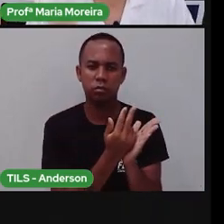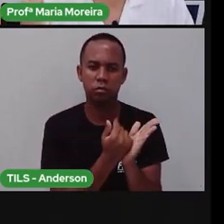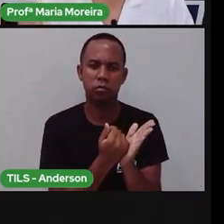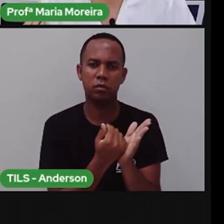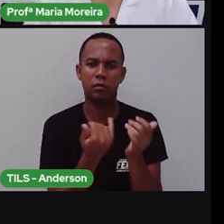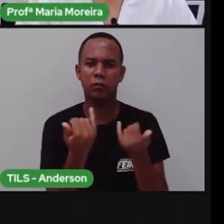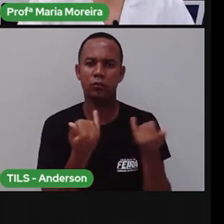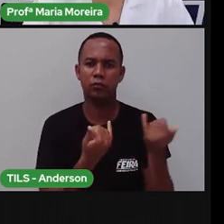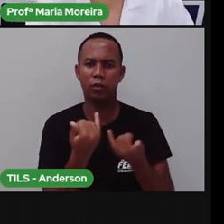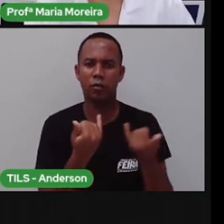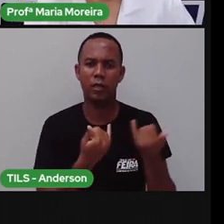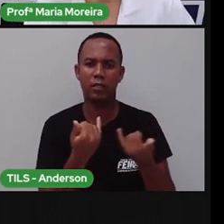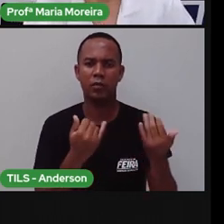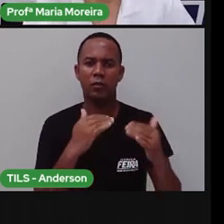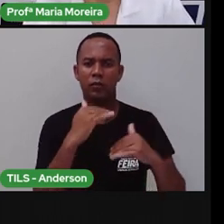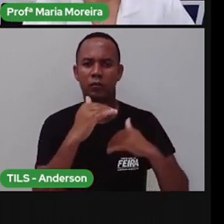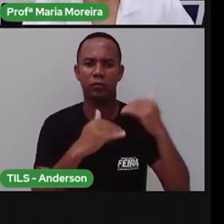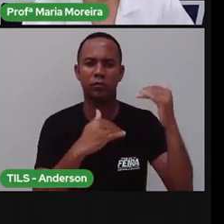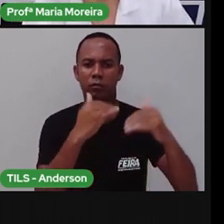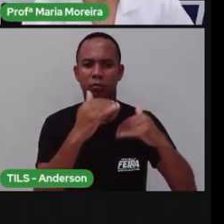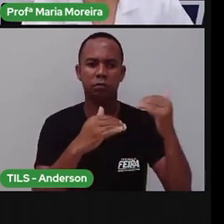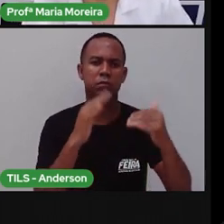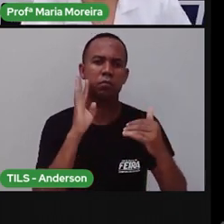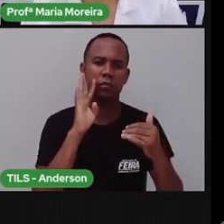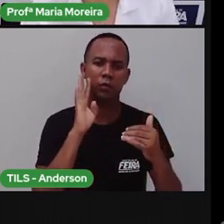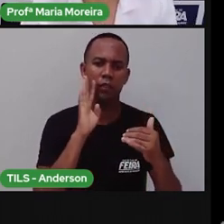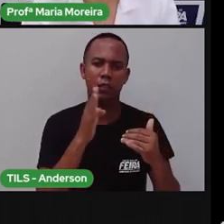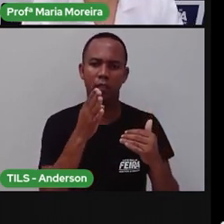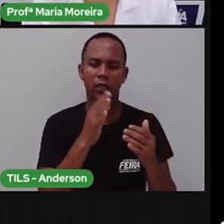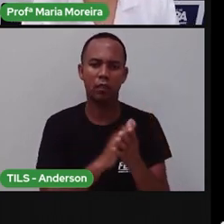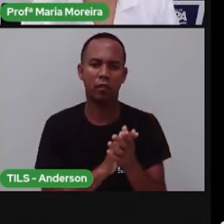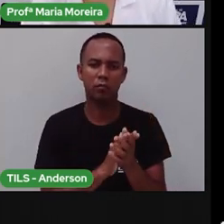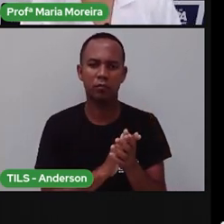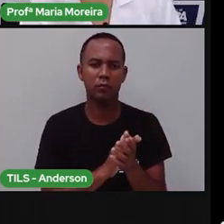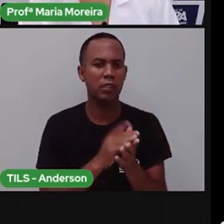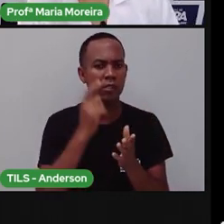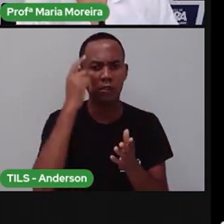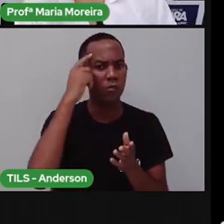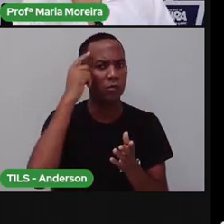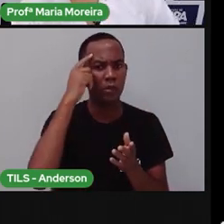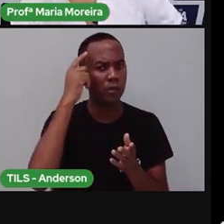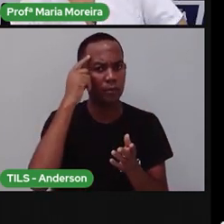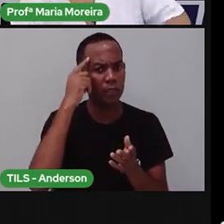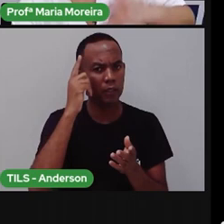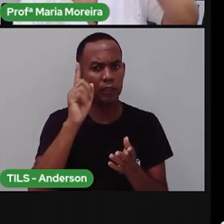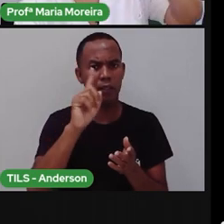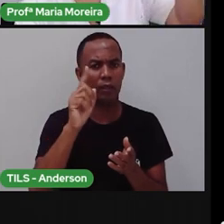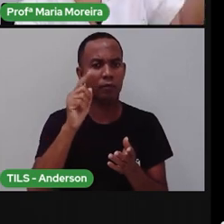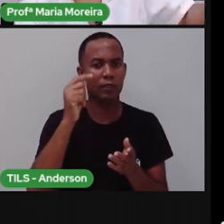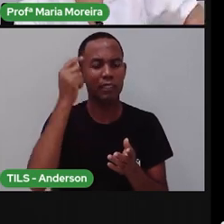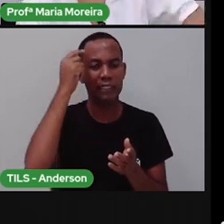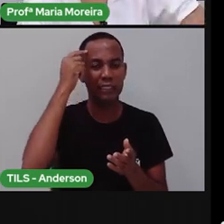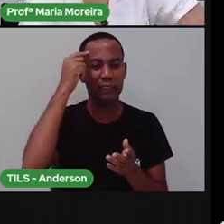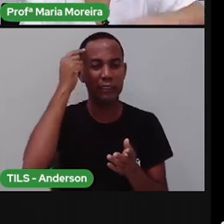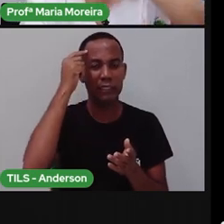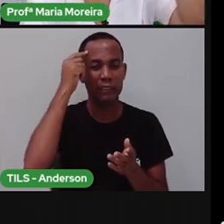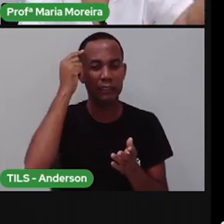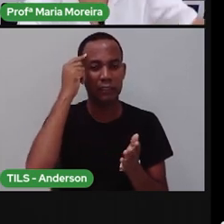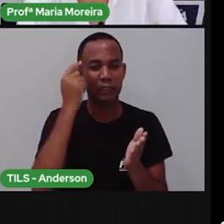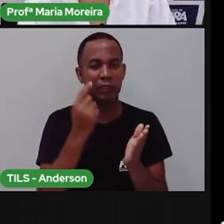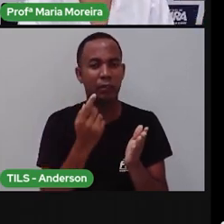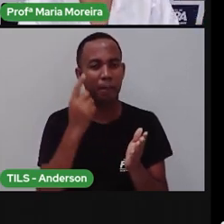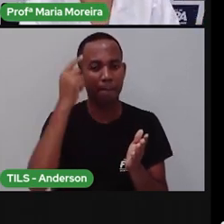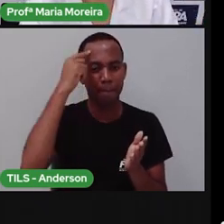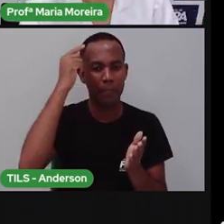essas informações ficaram para a gente. Olha que bacana, imagine só, porque eles não tinham essa consciência. Eles não estavam desenhando, imaginando que há